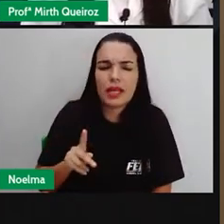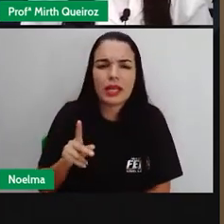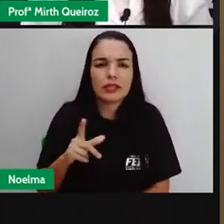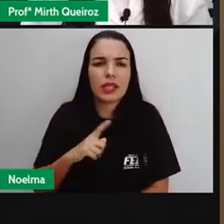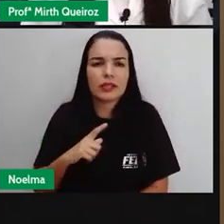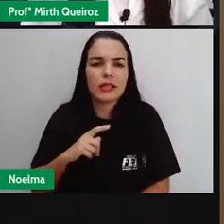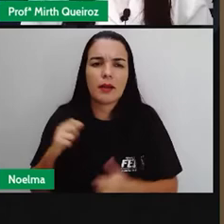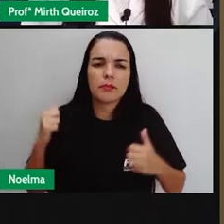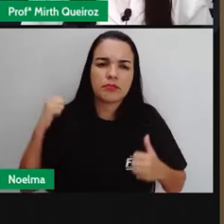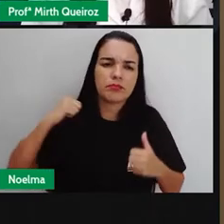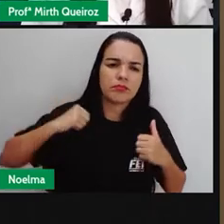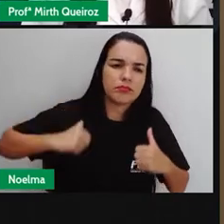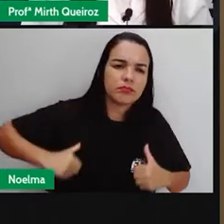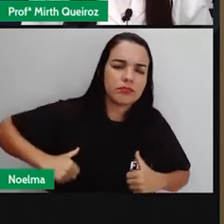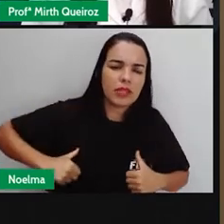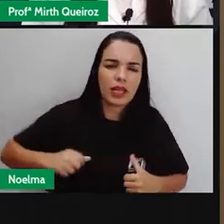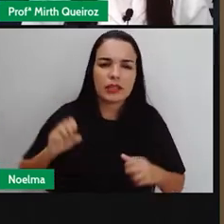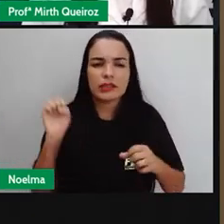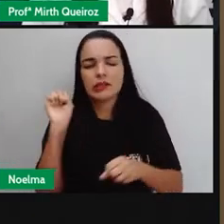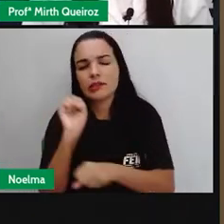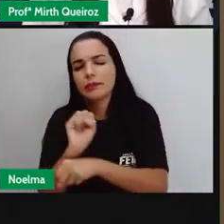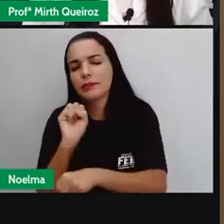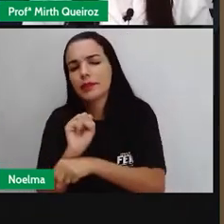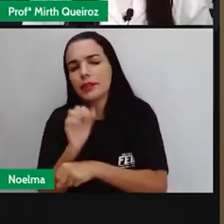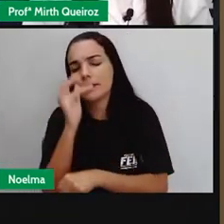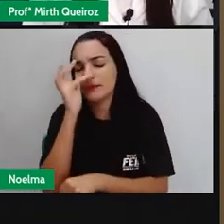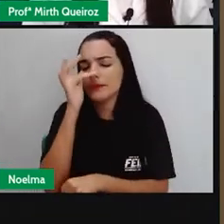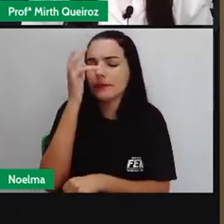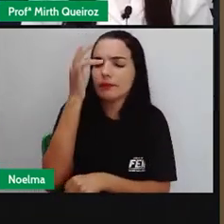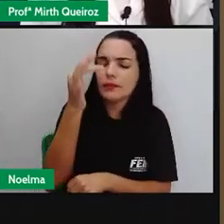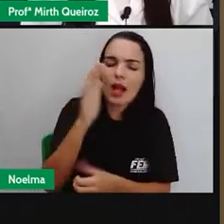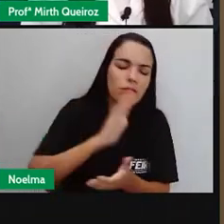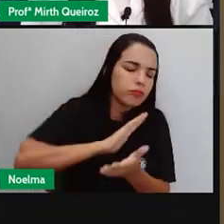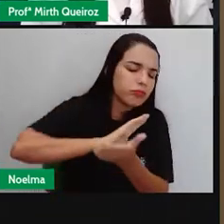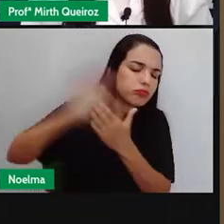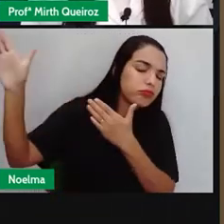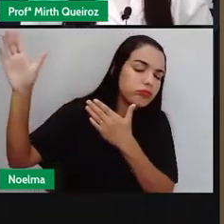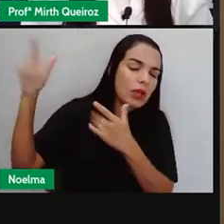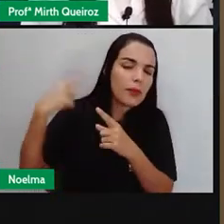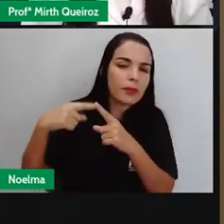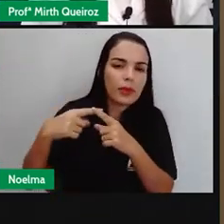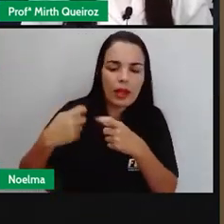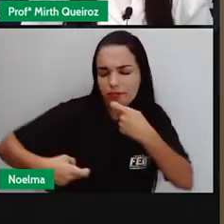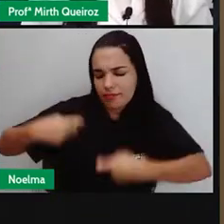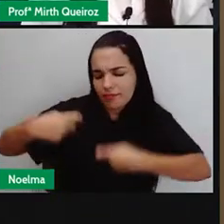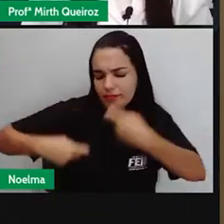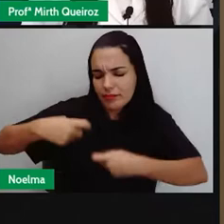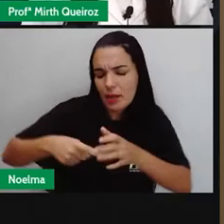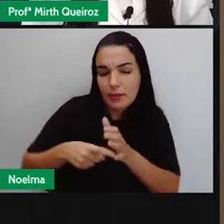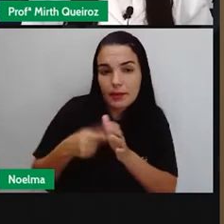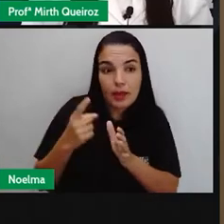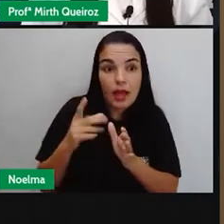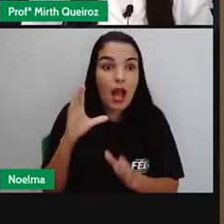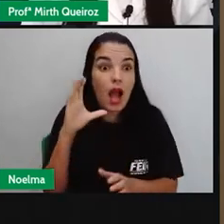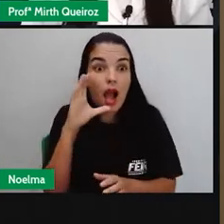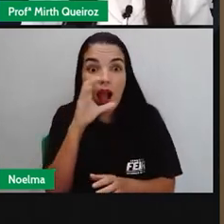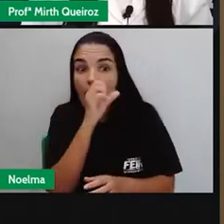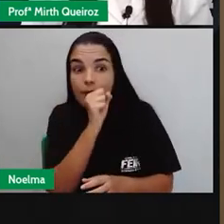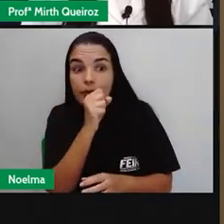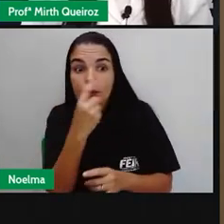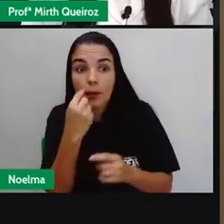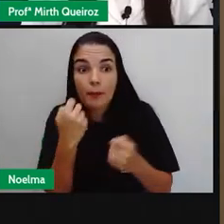esperanças, esperanças, embora, a primeira guerra inicial. Rapidamente, a maioria deseja imigrar,